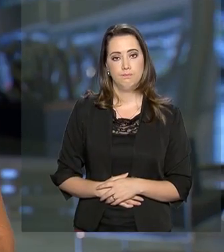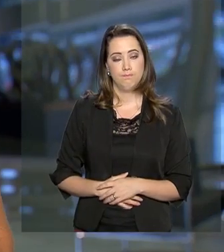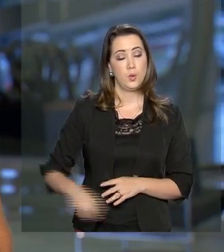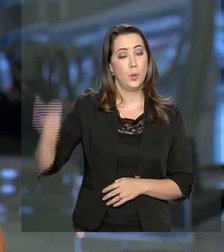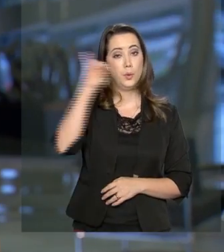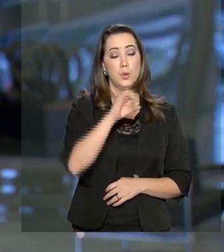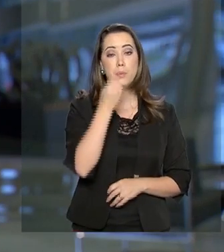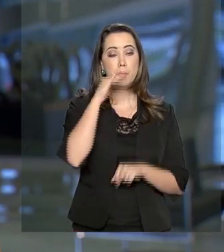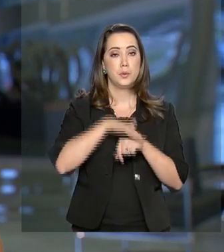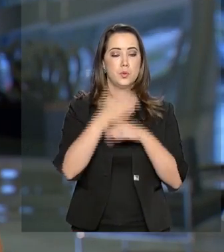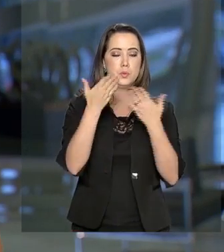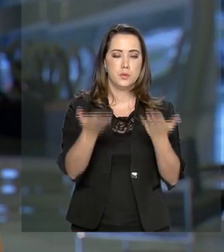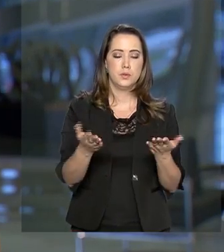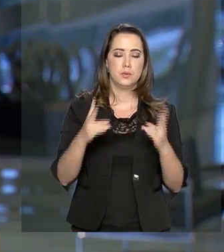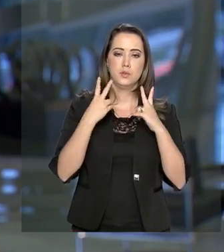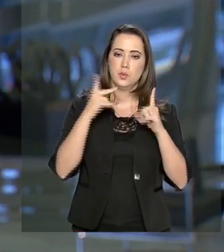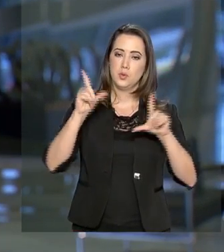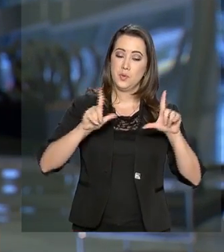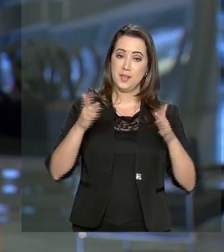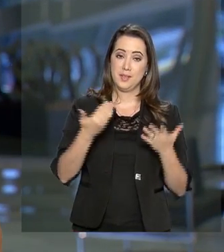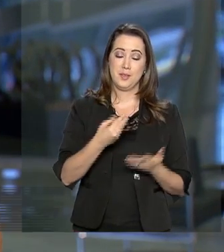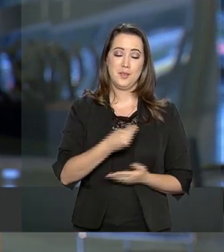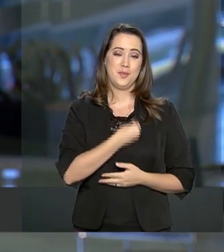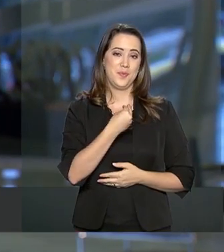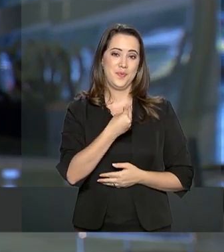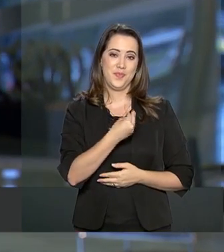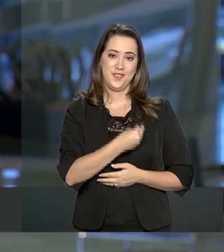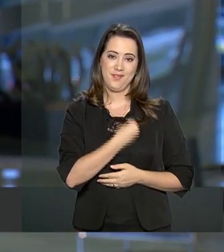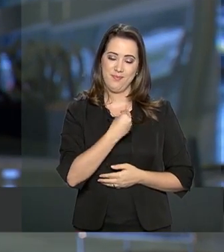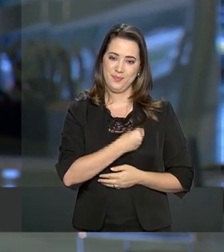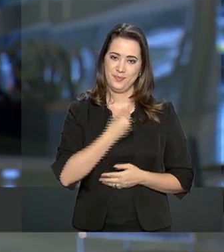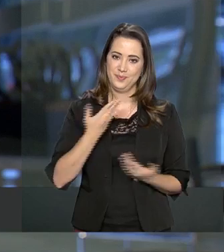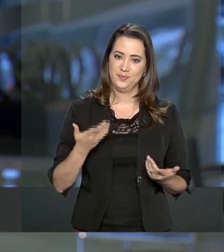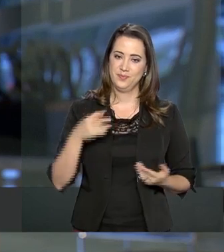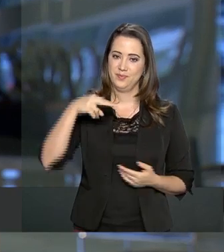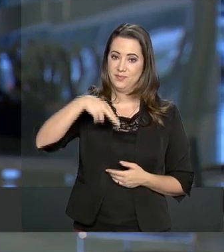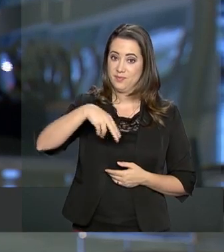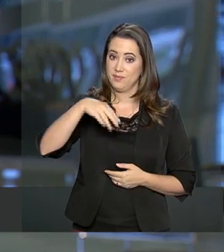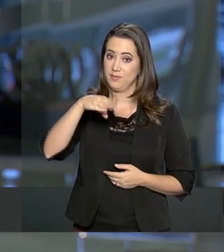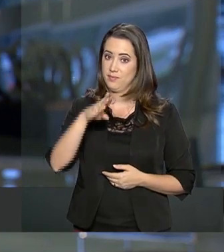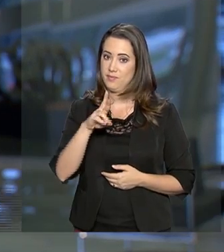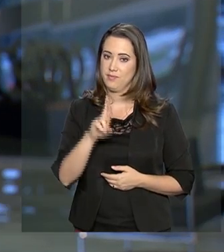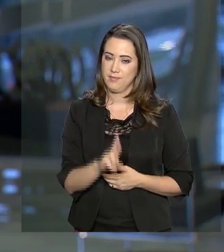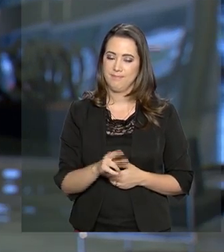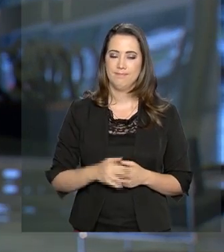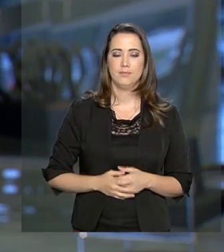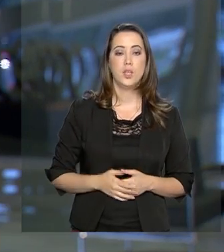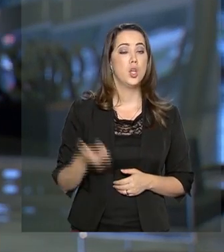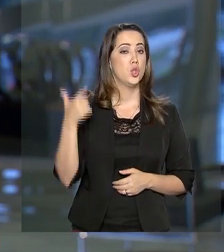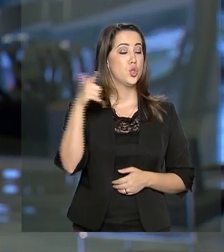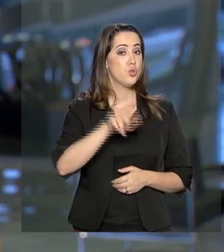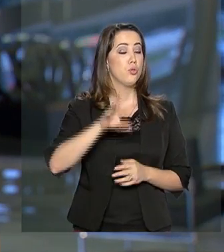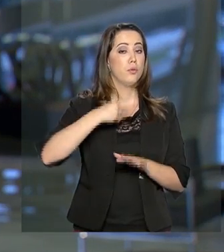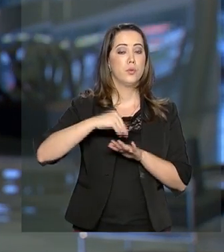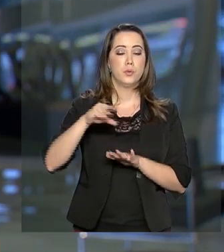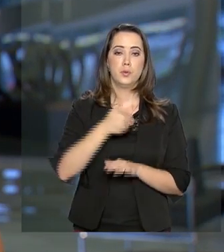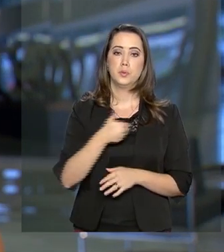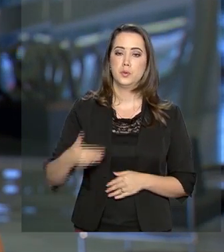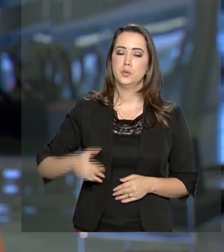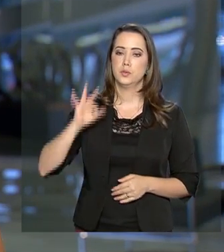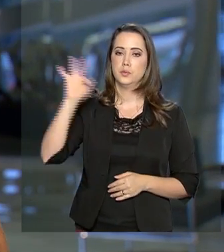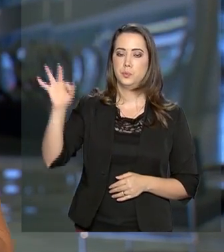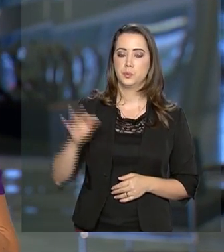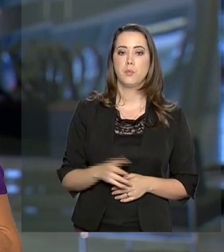Olá, boa noite para você que acompanha ao vivo a programação da TVNBR. Eu volto com informações do governo federal. O presidente Jair